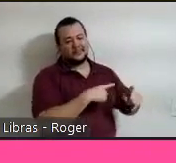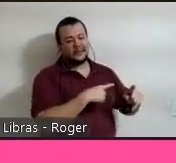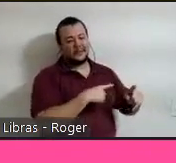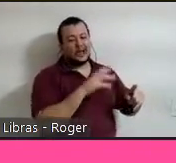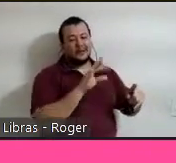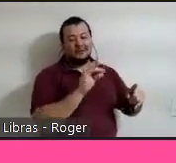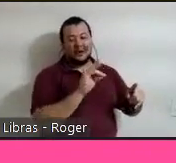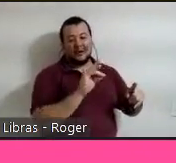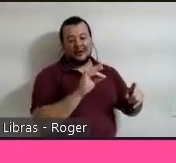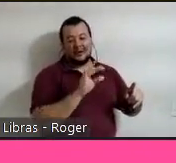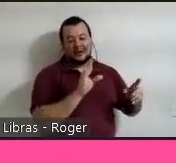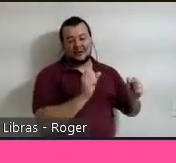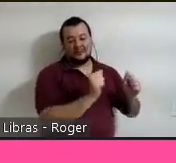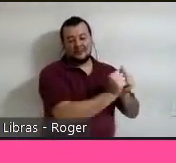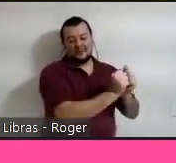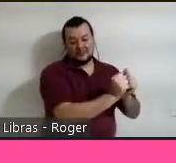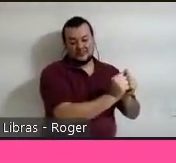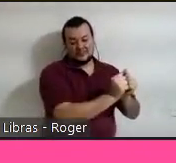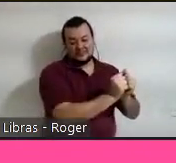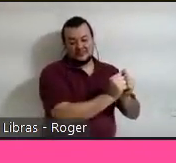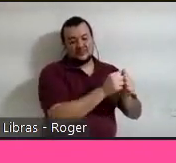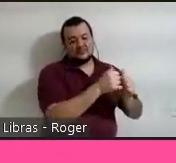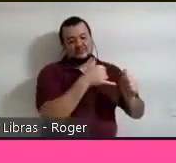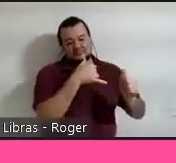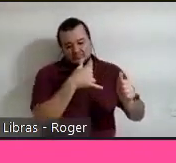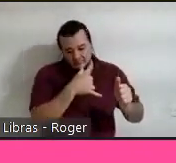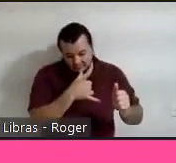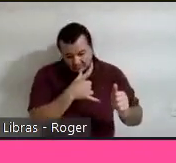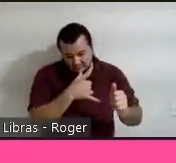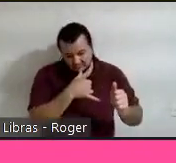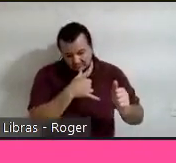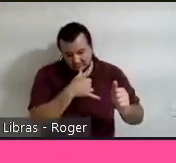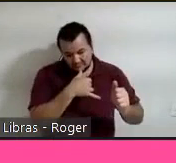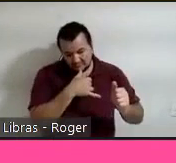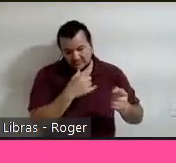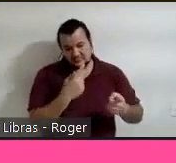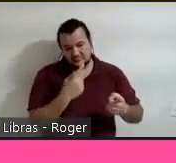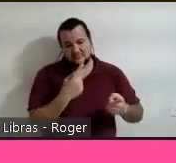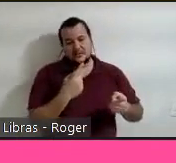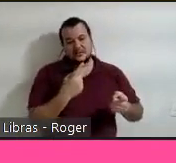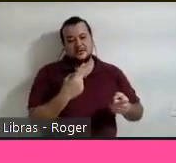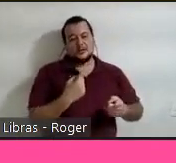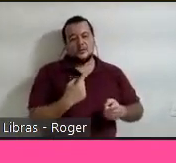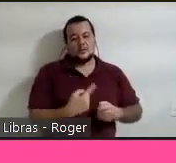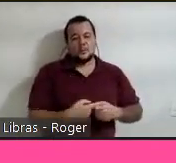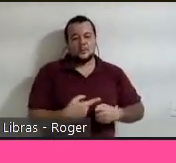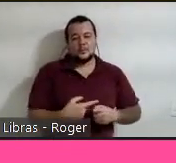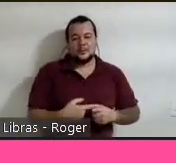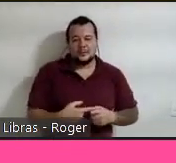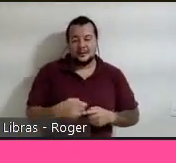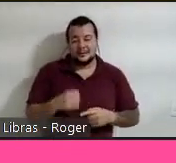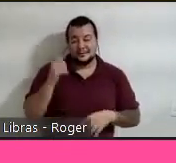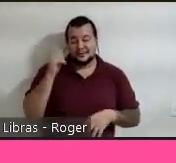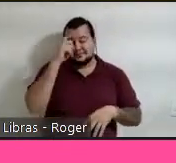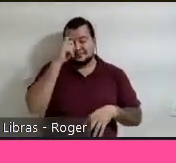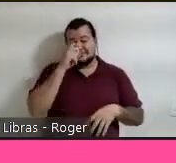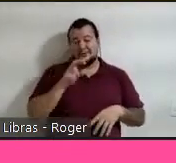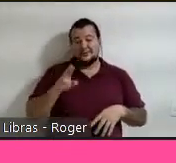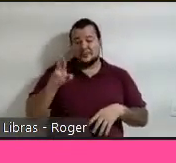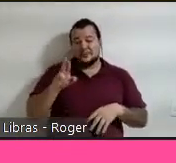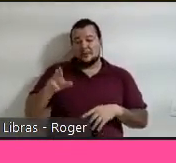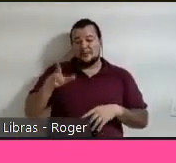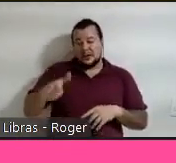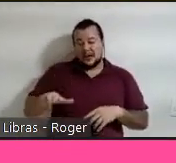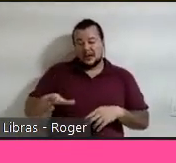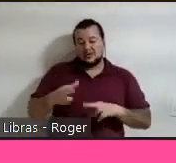tipo de solução. E essa foi grande tristeza que era um frisson na minha faculdade para se utilizar esse tipo de material, eu confesso que eu